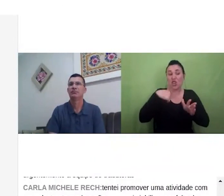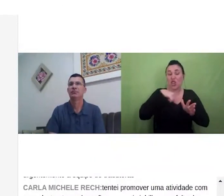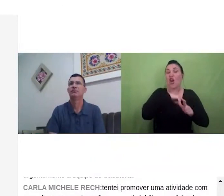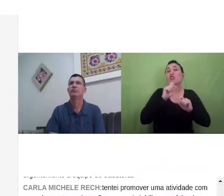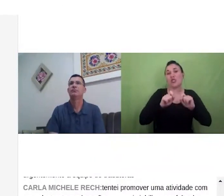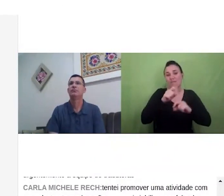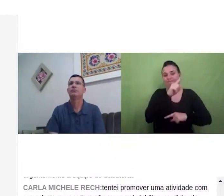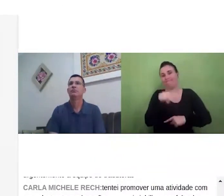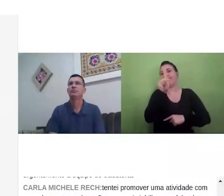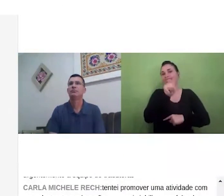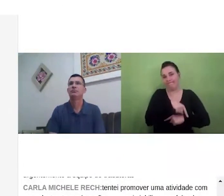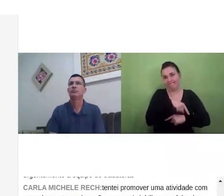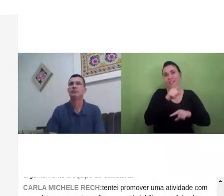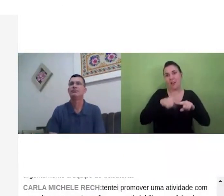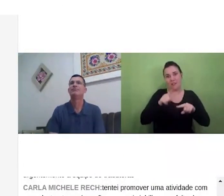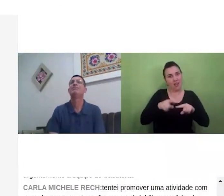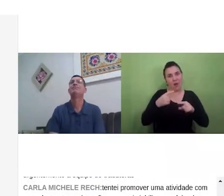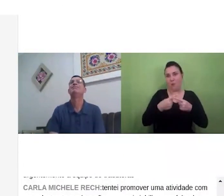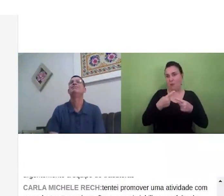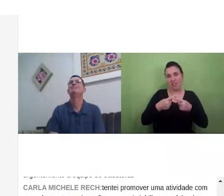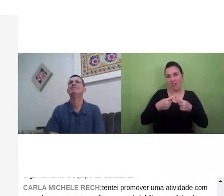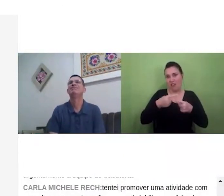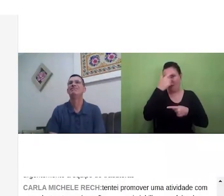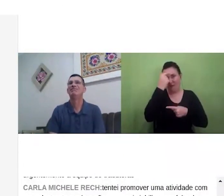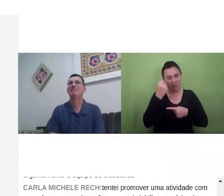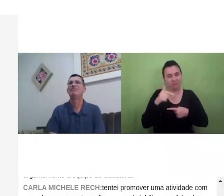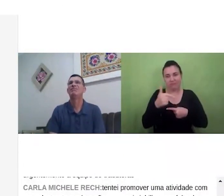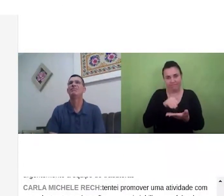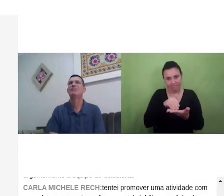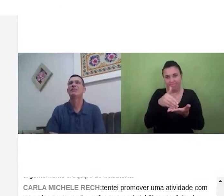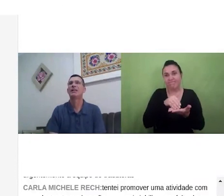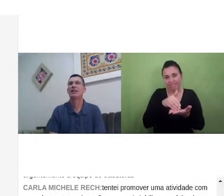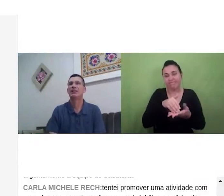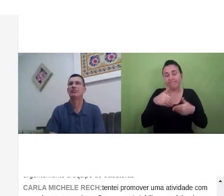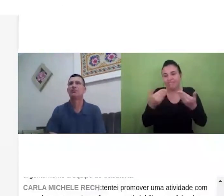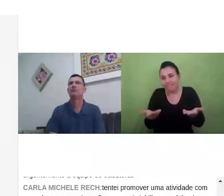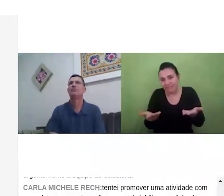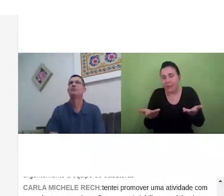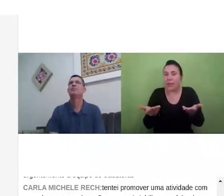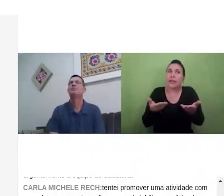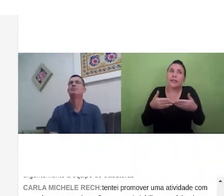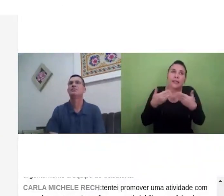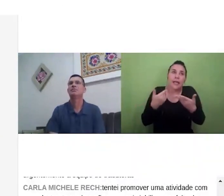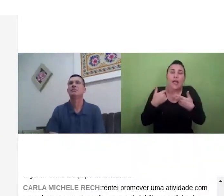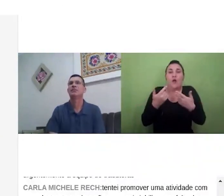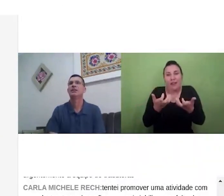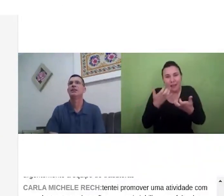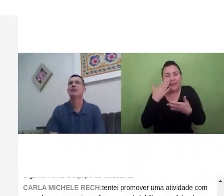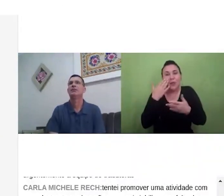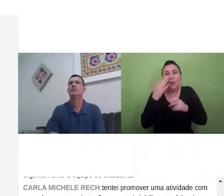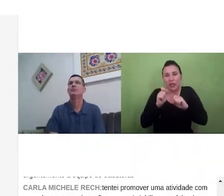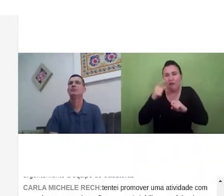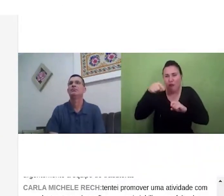já que a universidade não poderia prover né e vocês têm assim um levantamento de